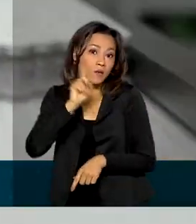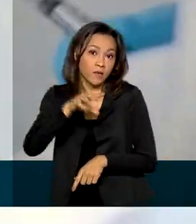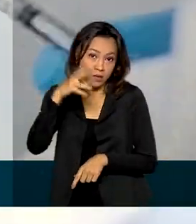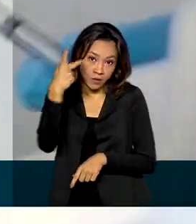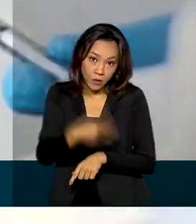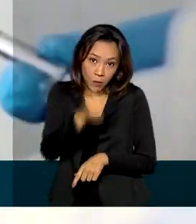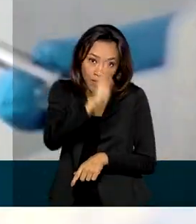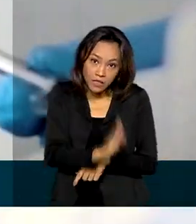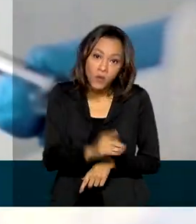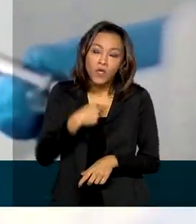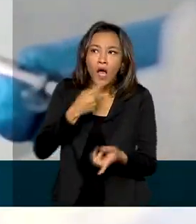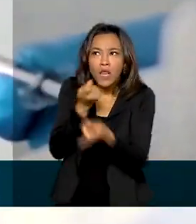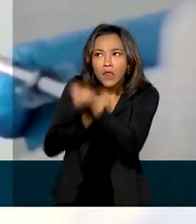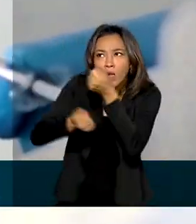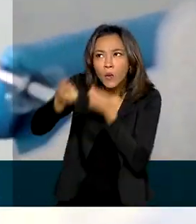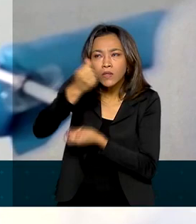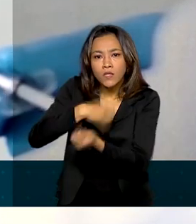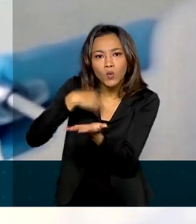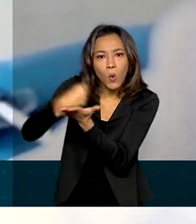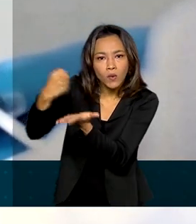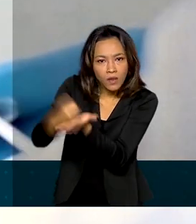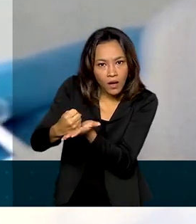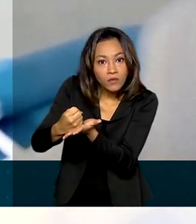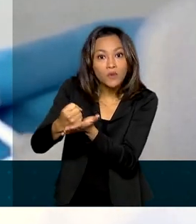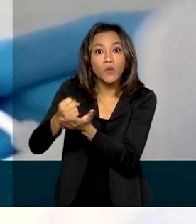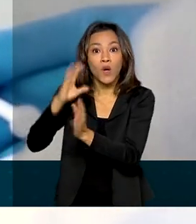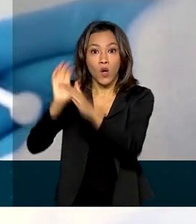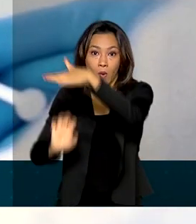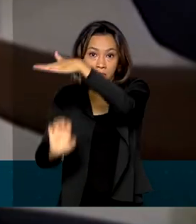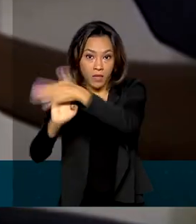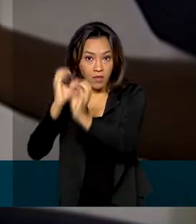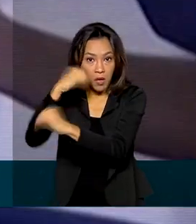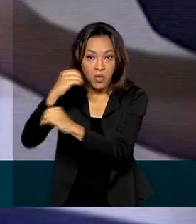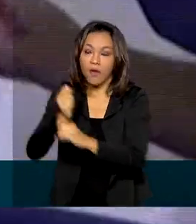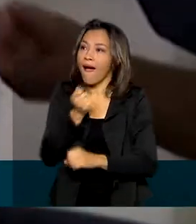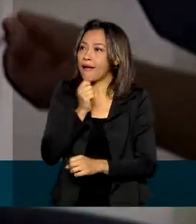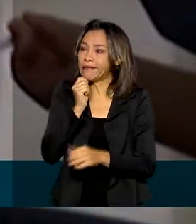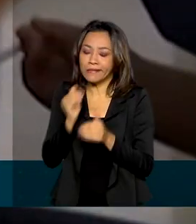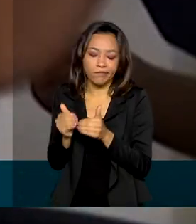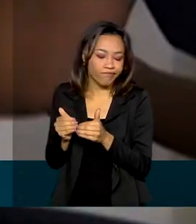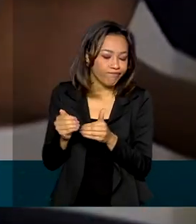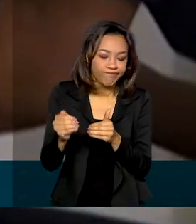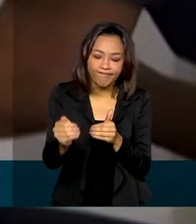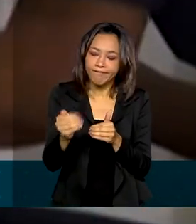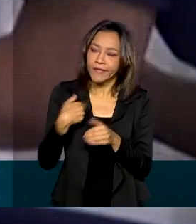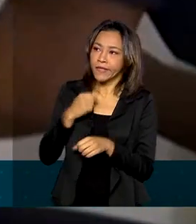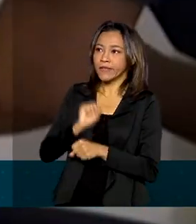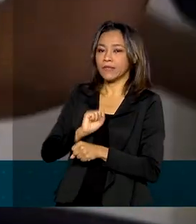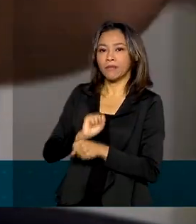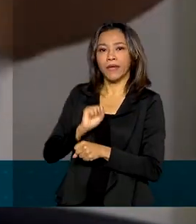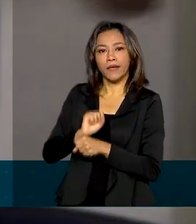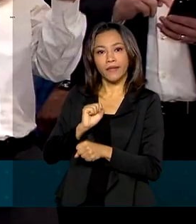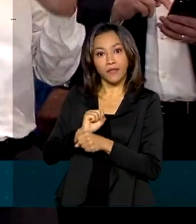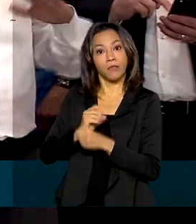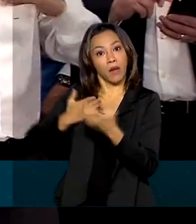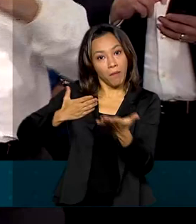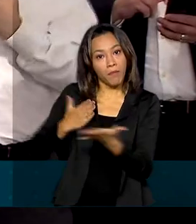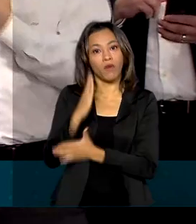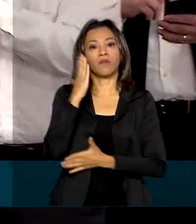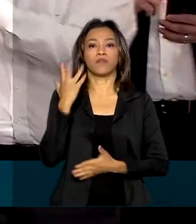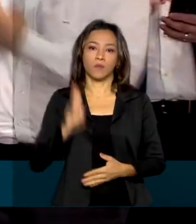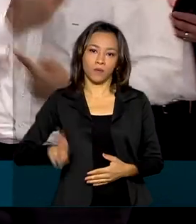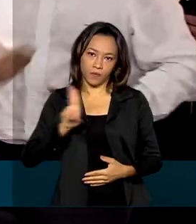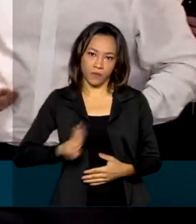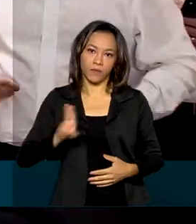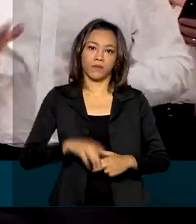negociações do contrato com o laboratório ainda não avançaram e aguarda uma definição para aprovação do uso. O governo